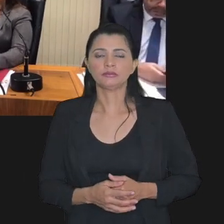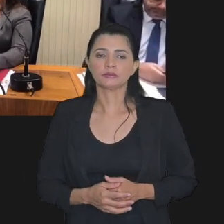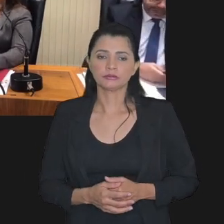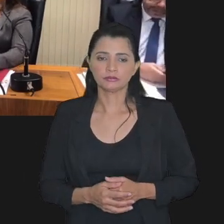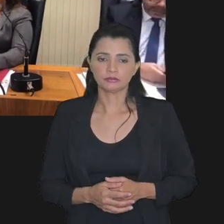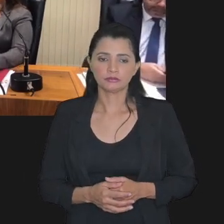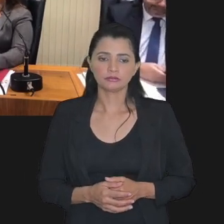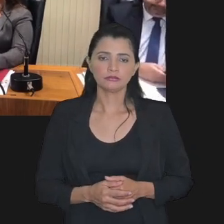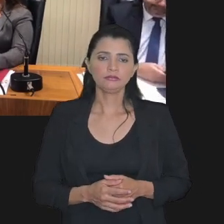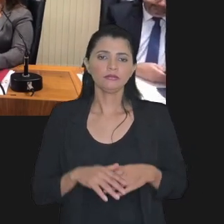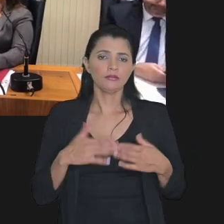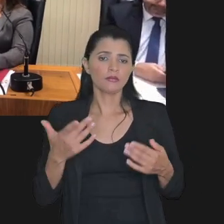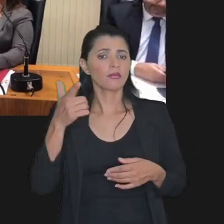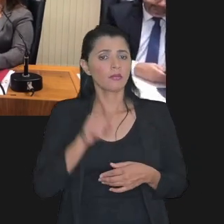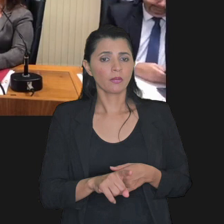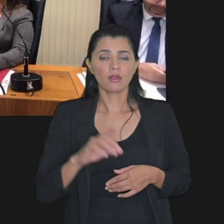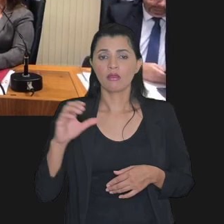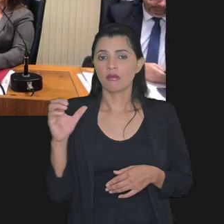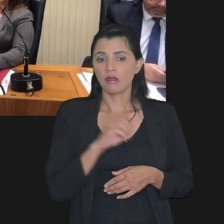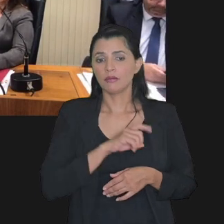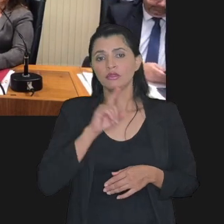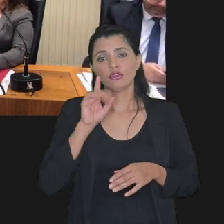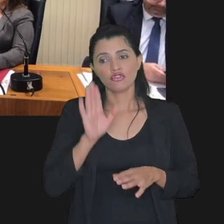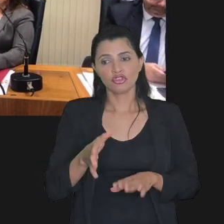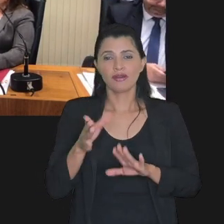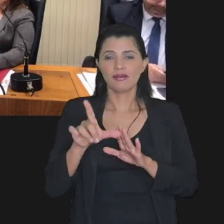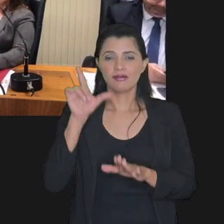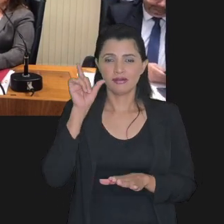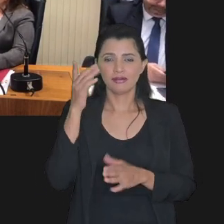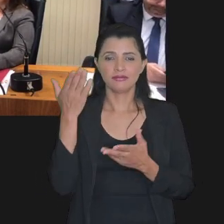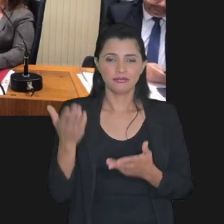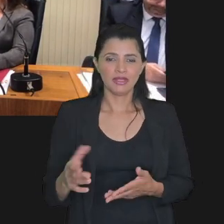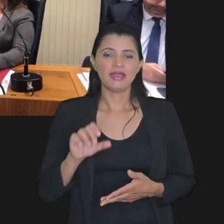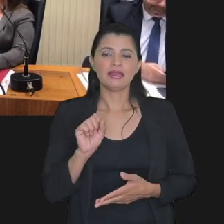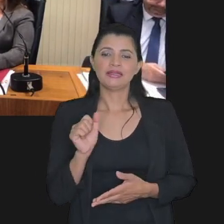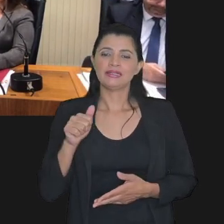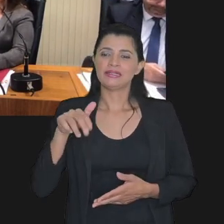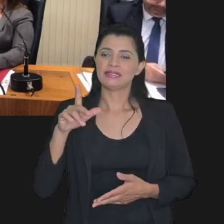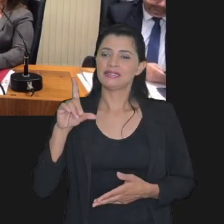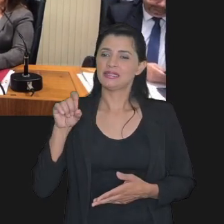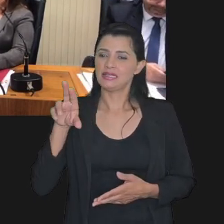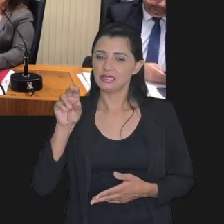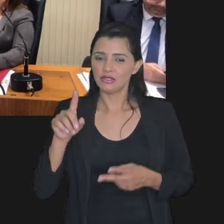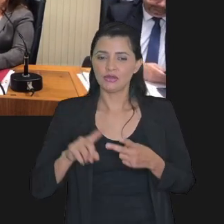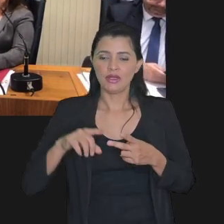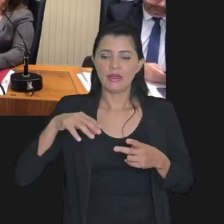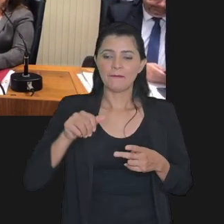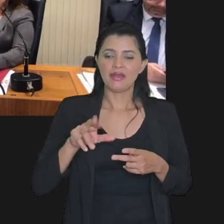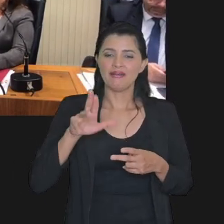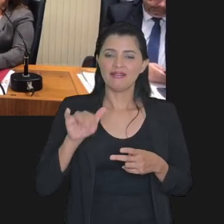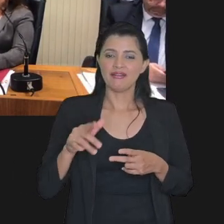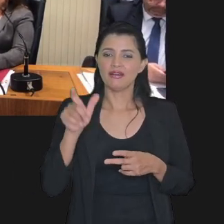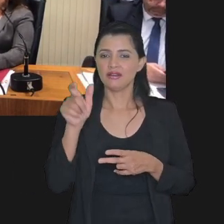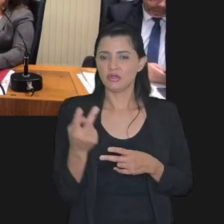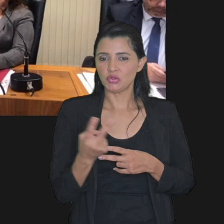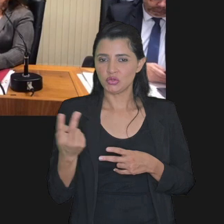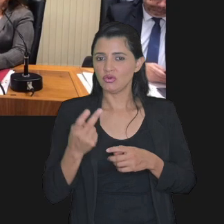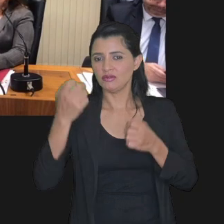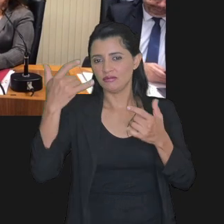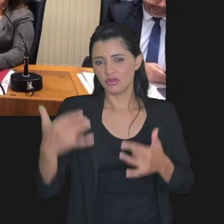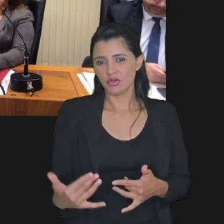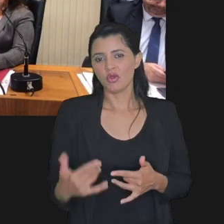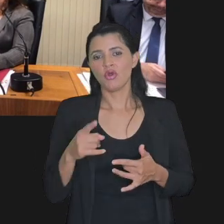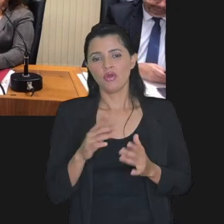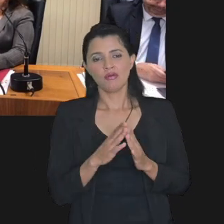aqui eu vou abordar de uma forma mais rápida porque já foi abordado pelo doutor Sandra pela doutora Mariana que são os limites